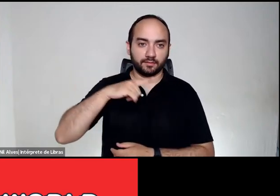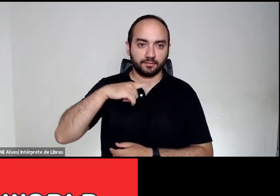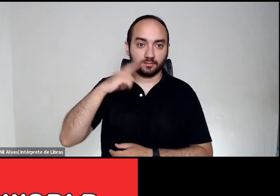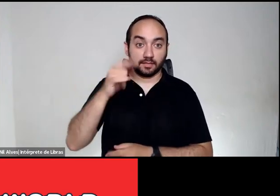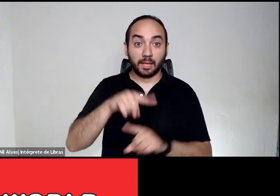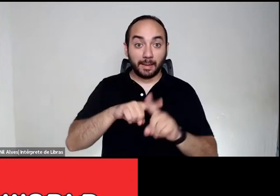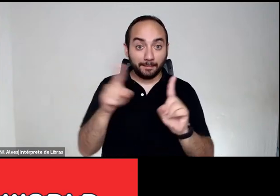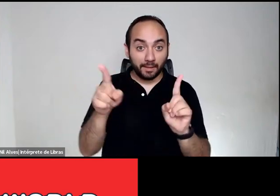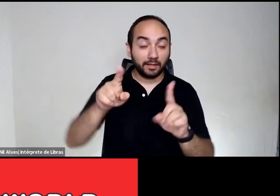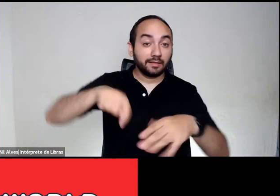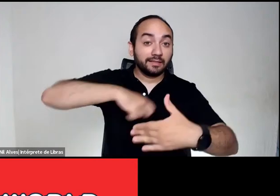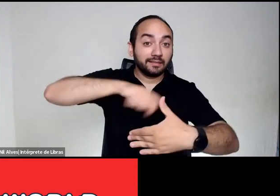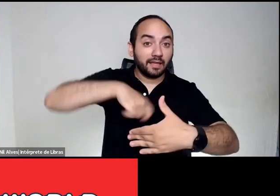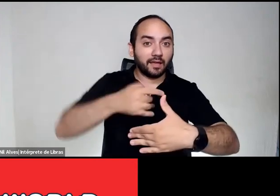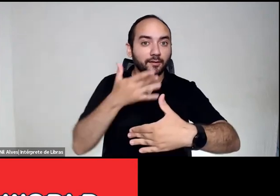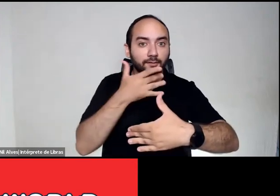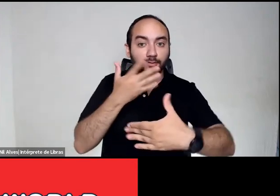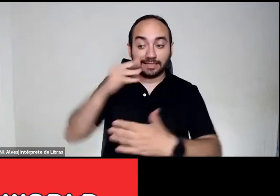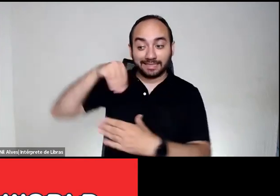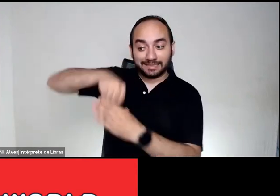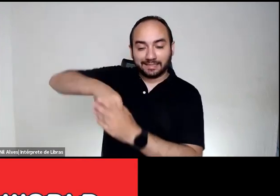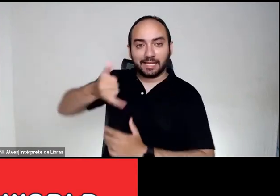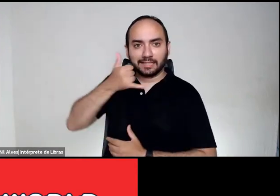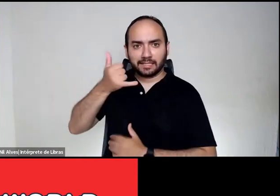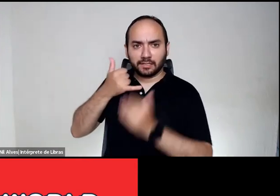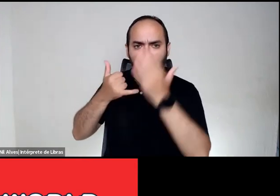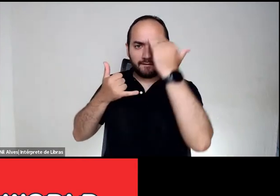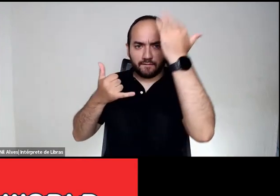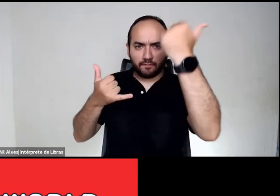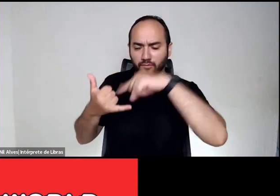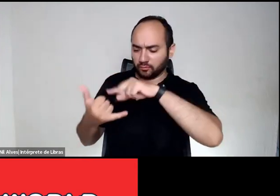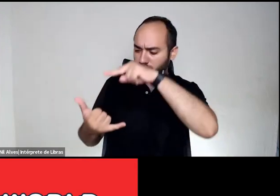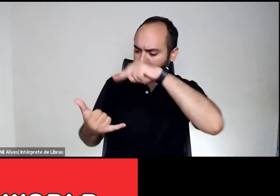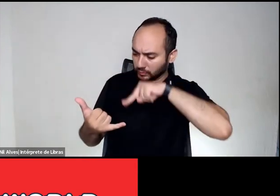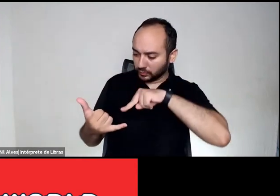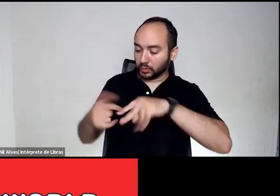dentro do aparelho num site de um chefe superrenomado na Tunísia.